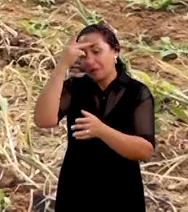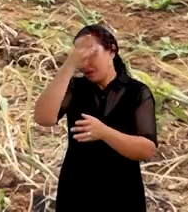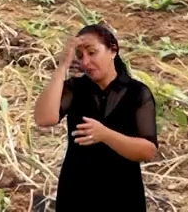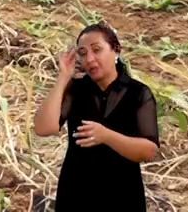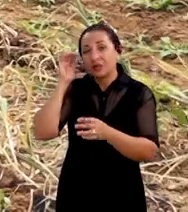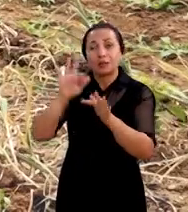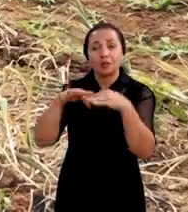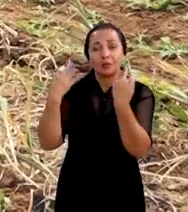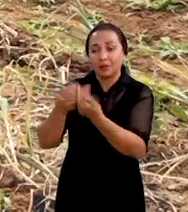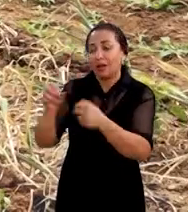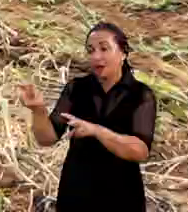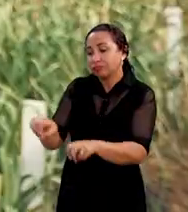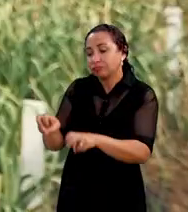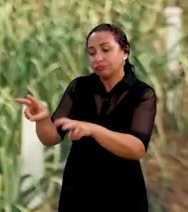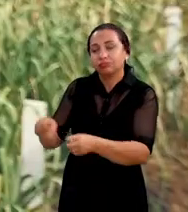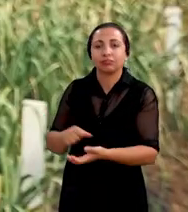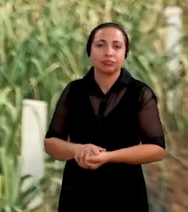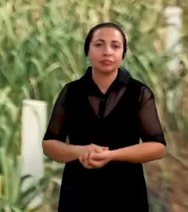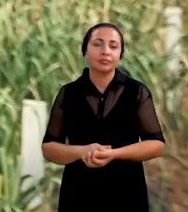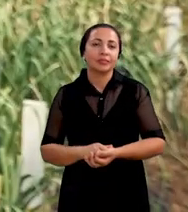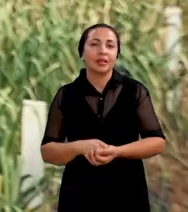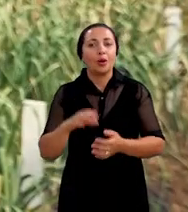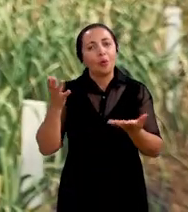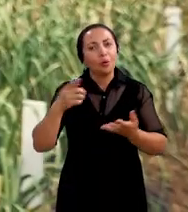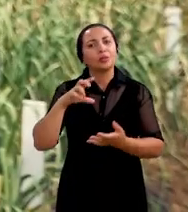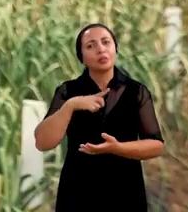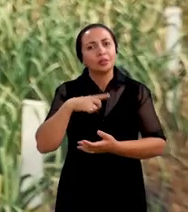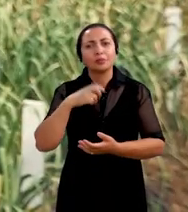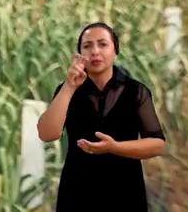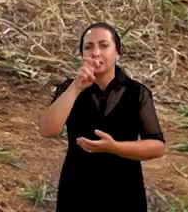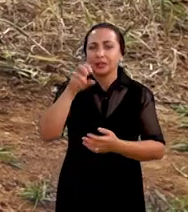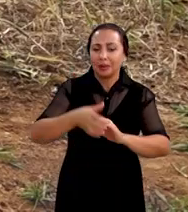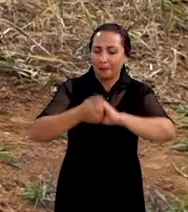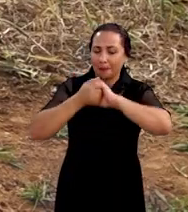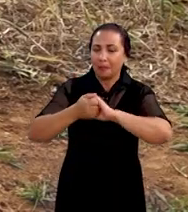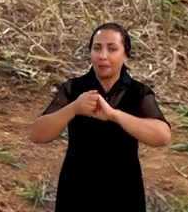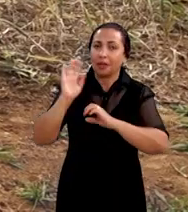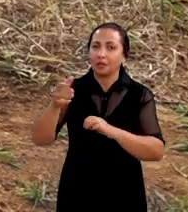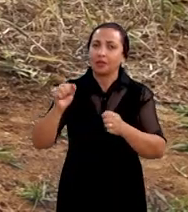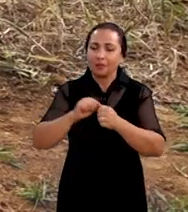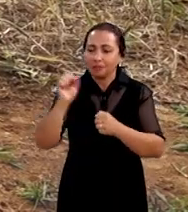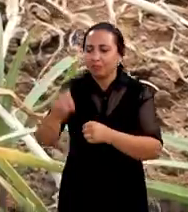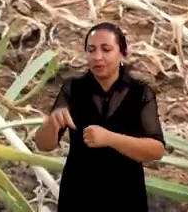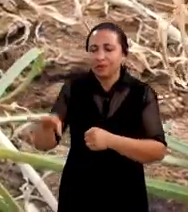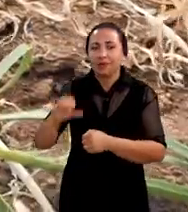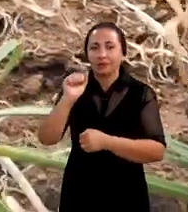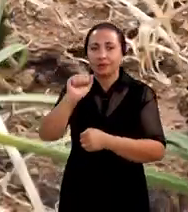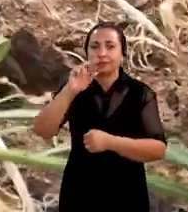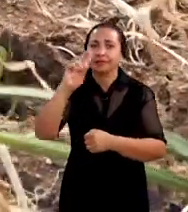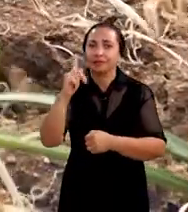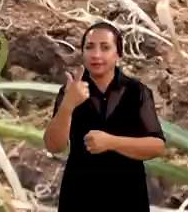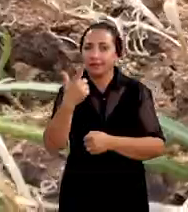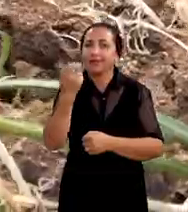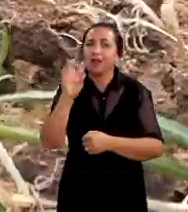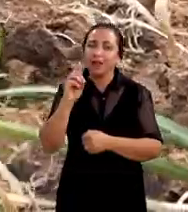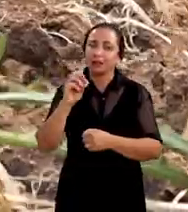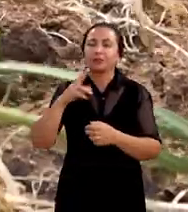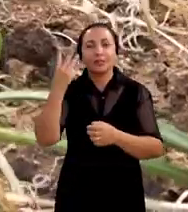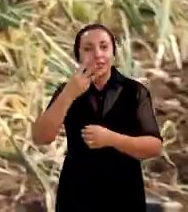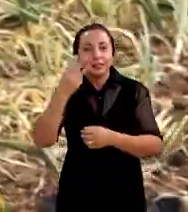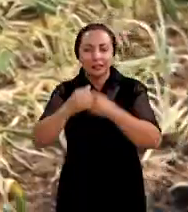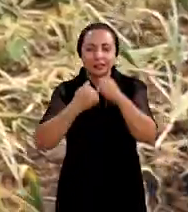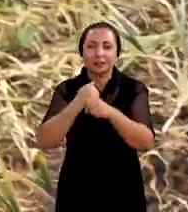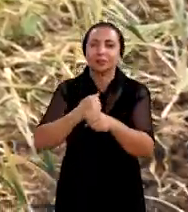pequenos produtores da região hoje nós temos cinco parceiros que já produzem alho já estão no seu terceiro ano